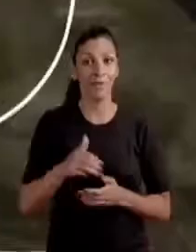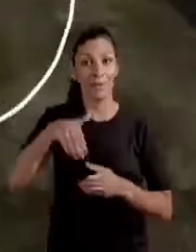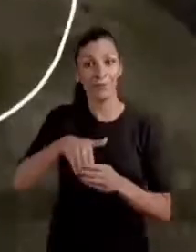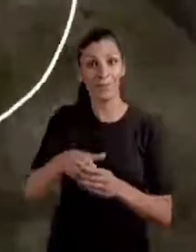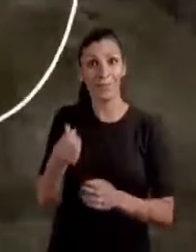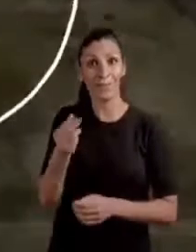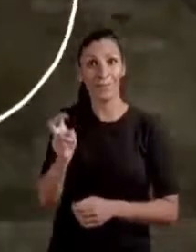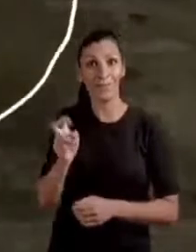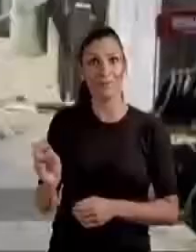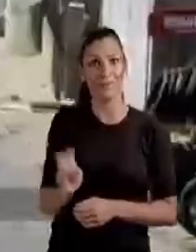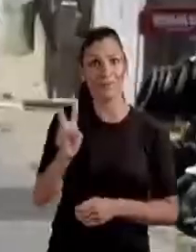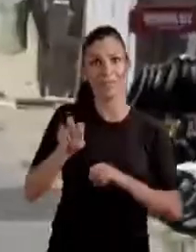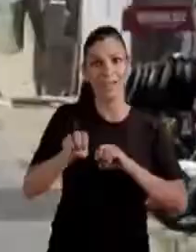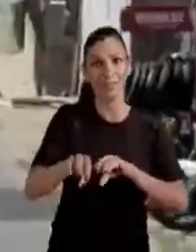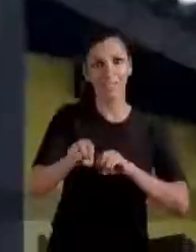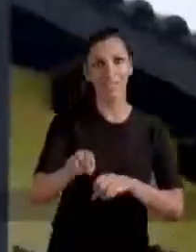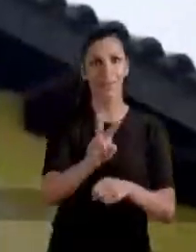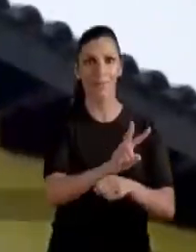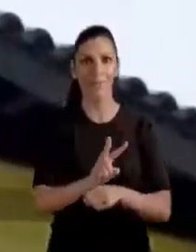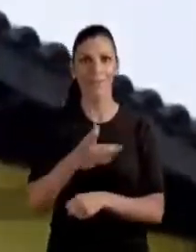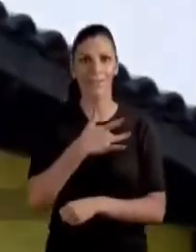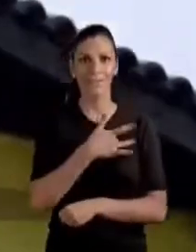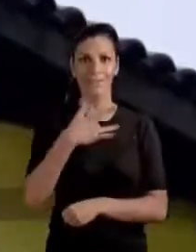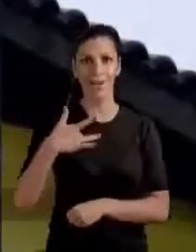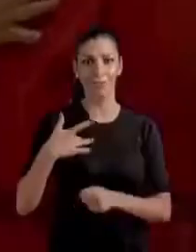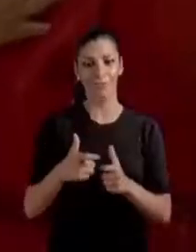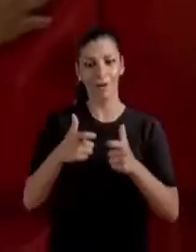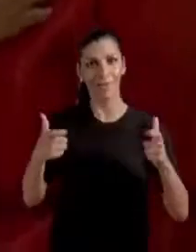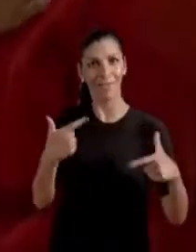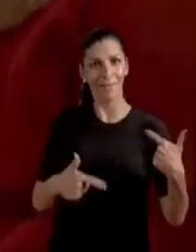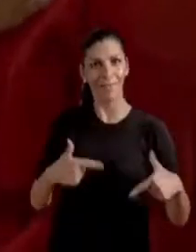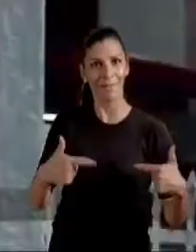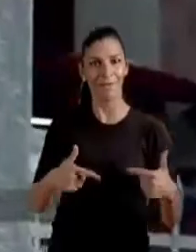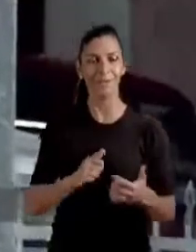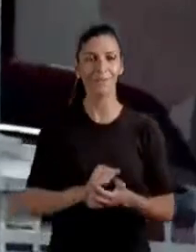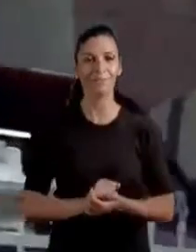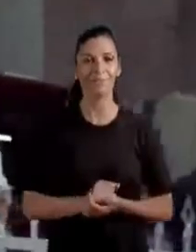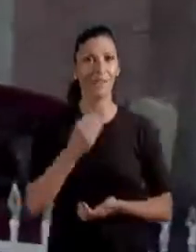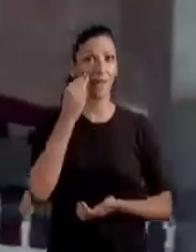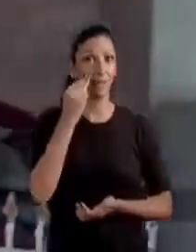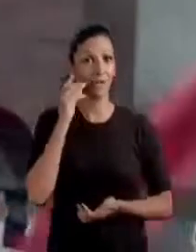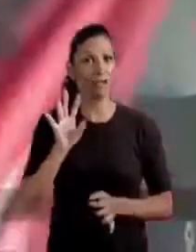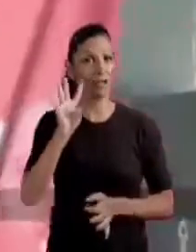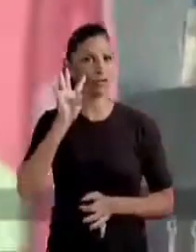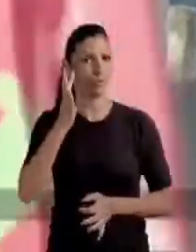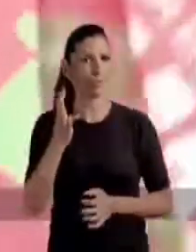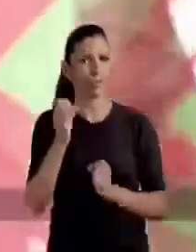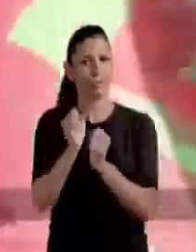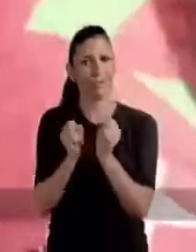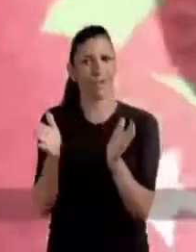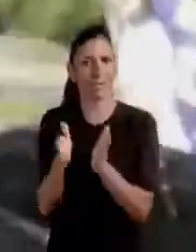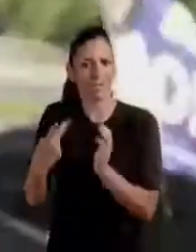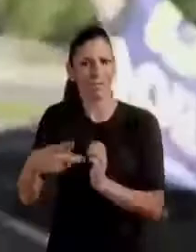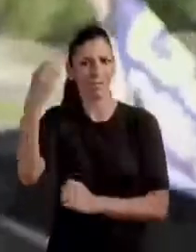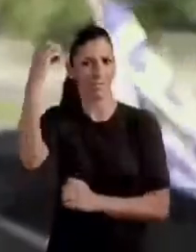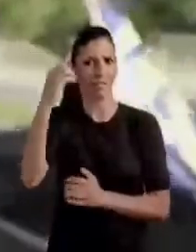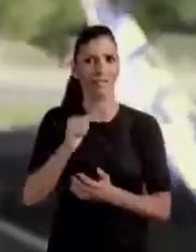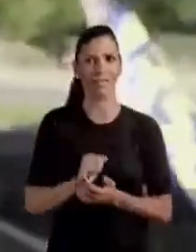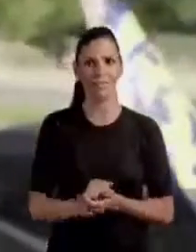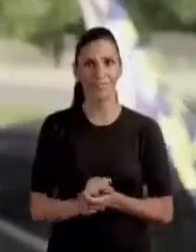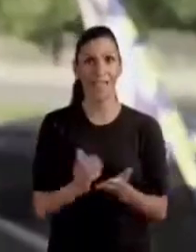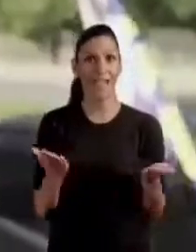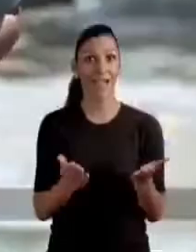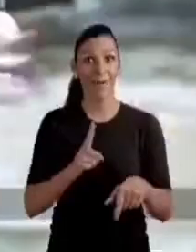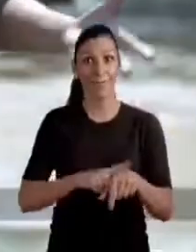mostrou ter. De quem é 65 pra valorizar a educação, cuidar da saúde e gerar empregos? A Manuela é a solução pros pequenos